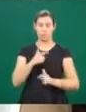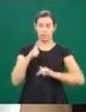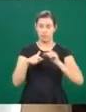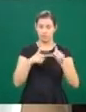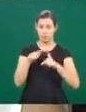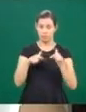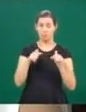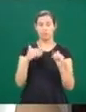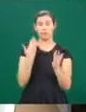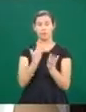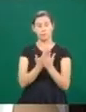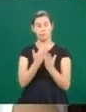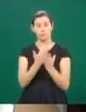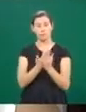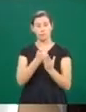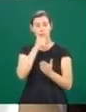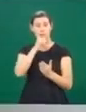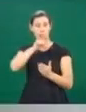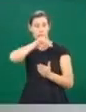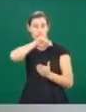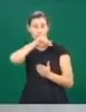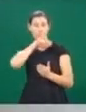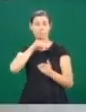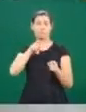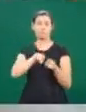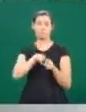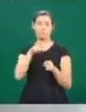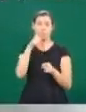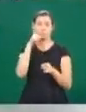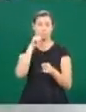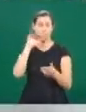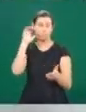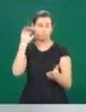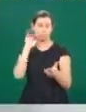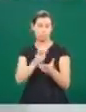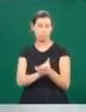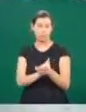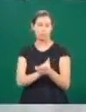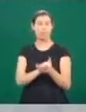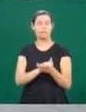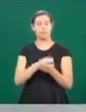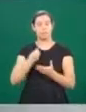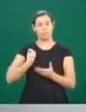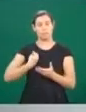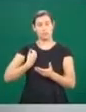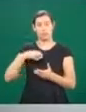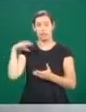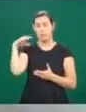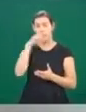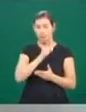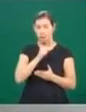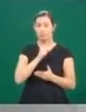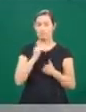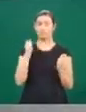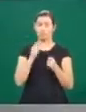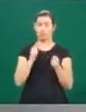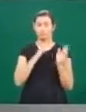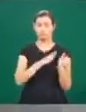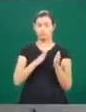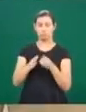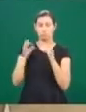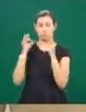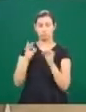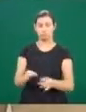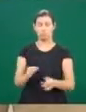mãe e esposa. Fabiana conta que, apesar da rotina corrida, consegue conciliar as funções. Nós,